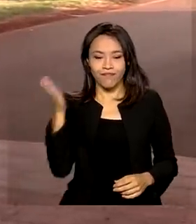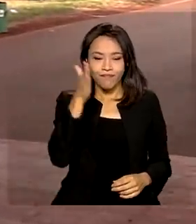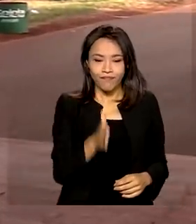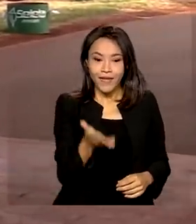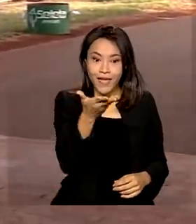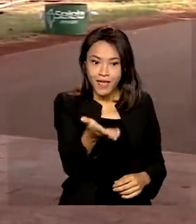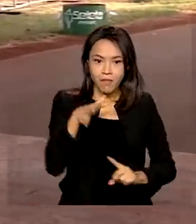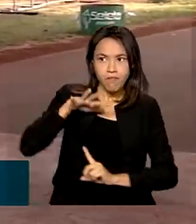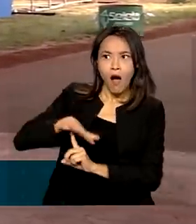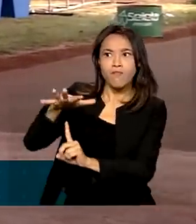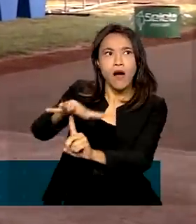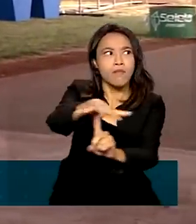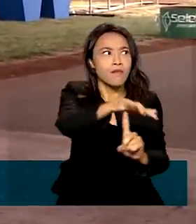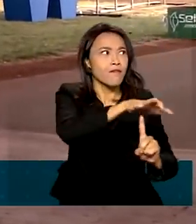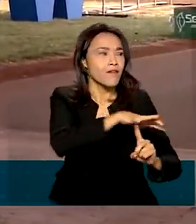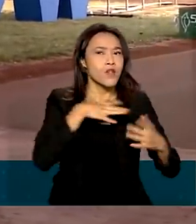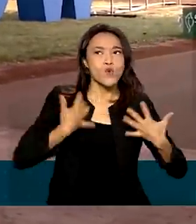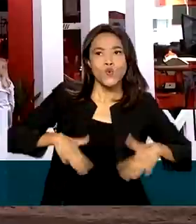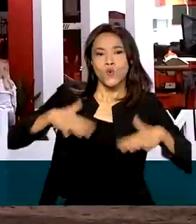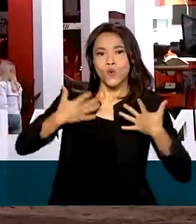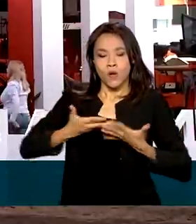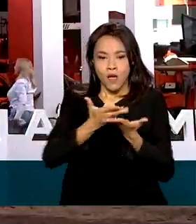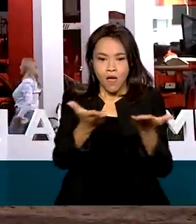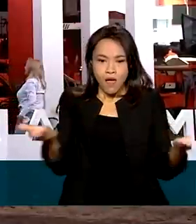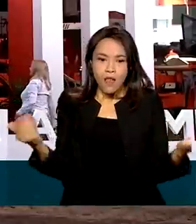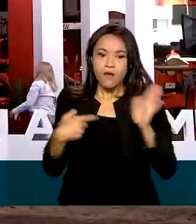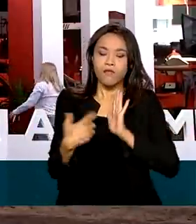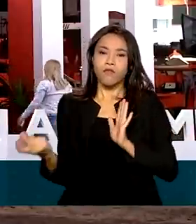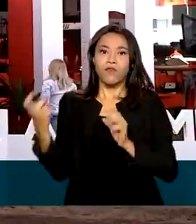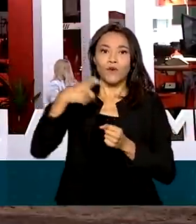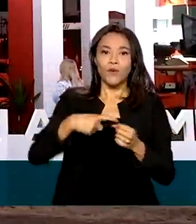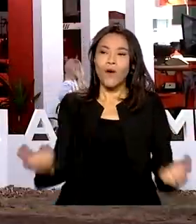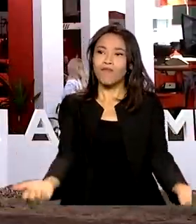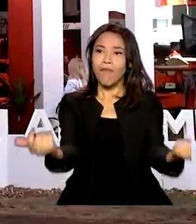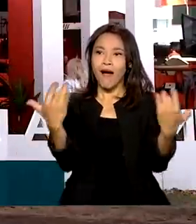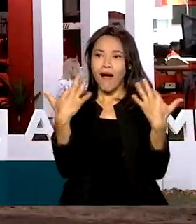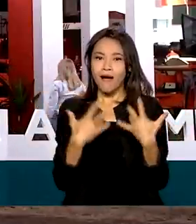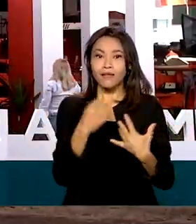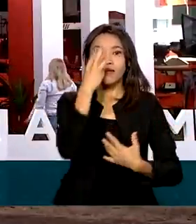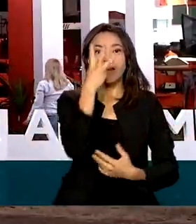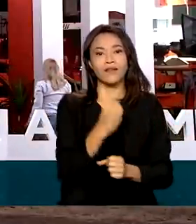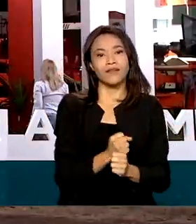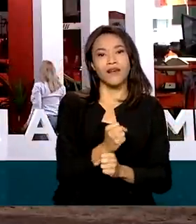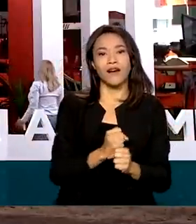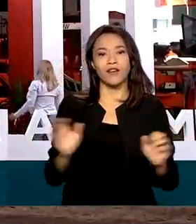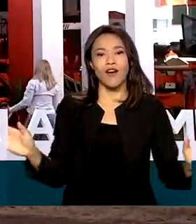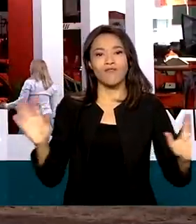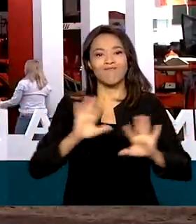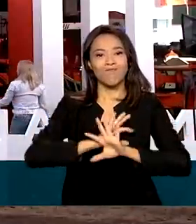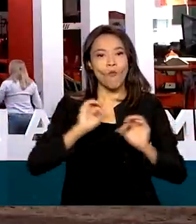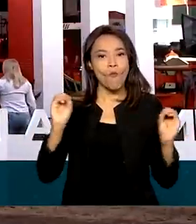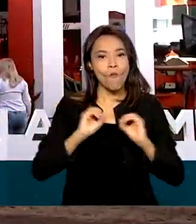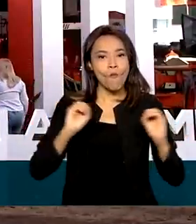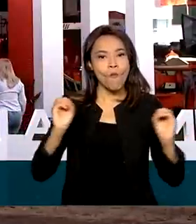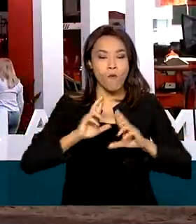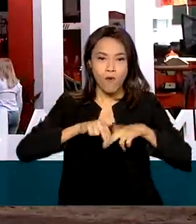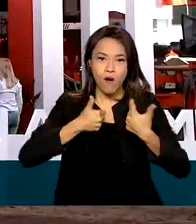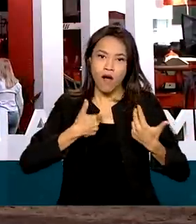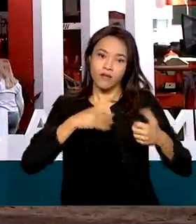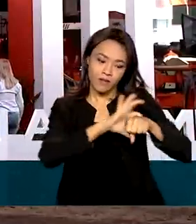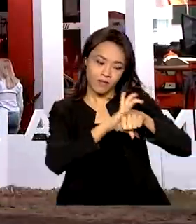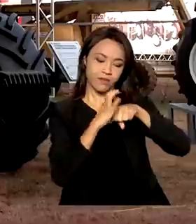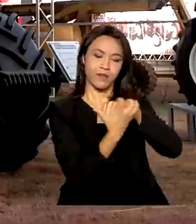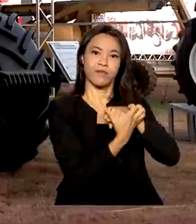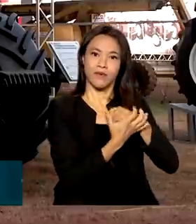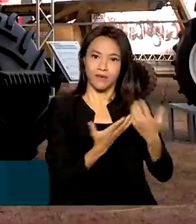tecnologia e inovação no campo, a AgriShow voltou a receber o público após três anos sem evento presencial por causa da pandemia.